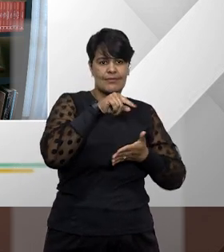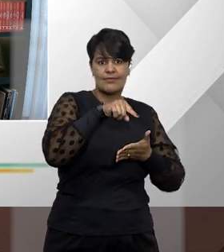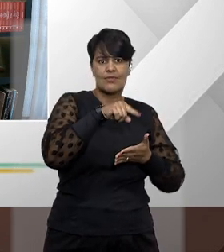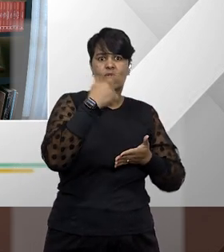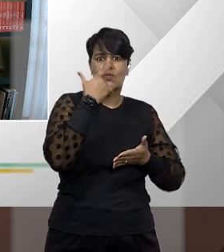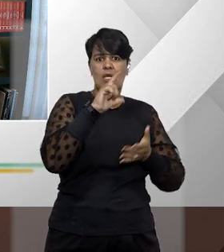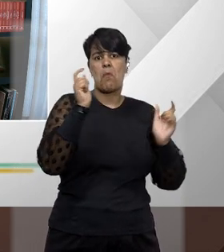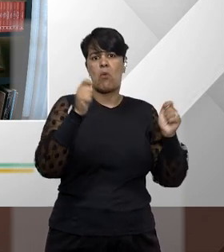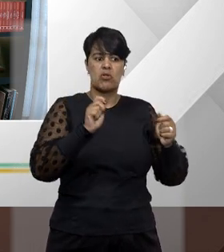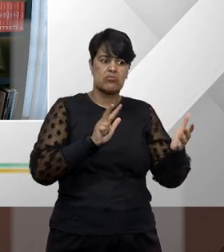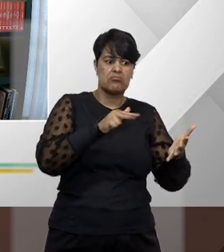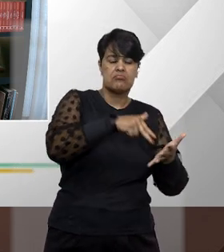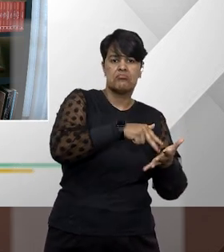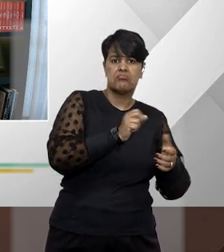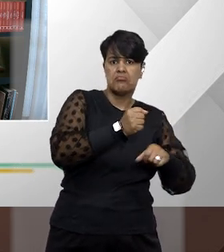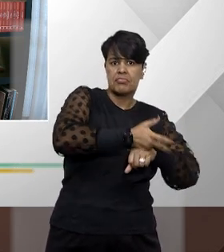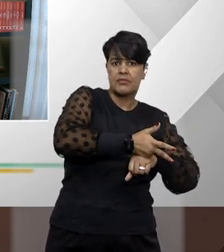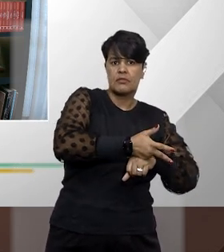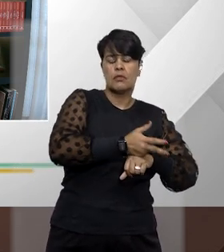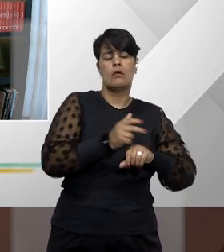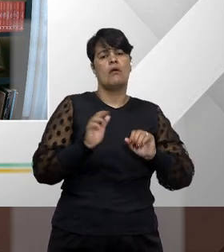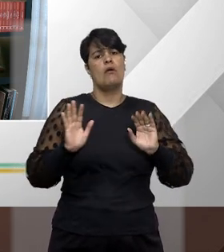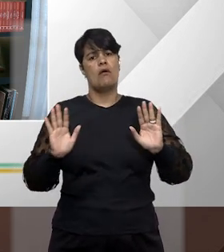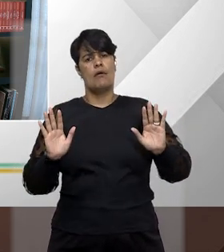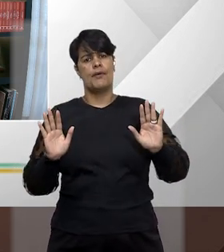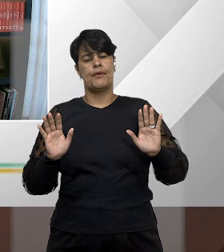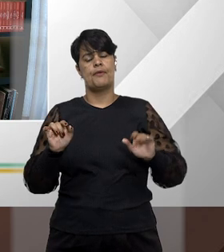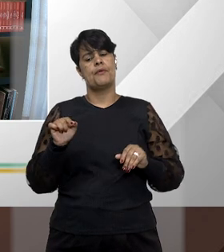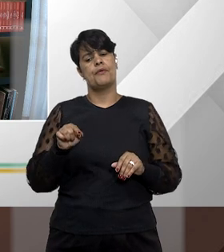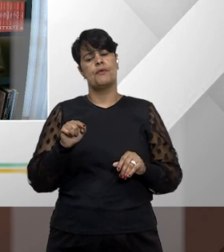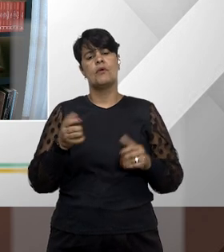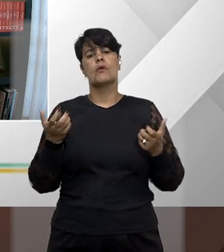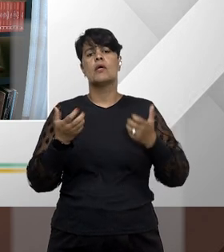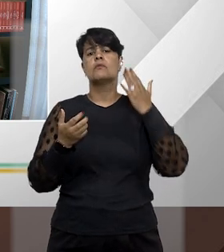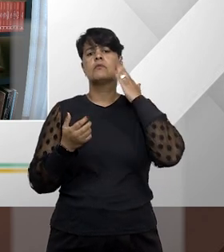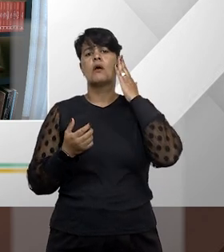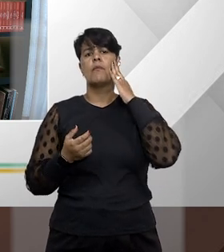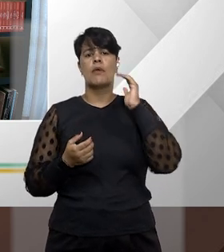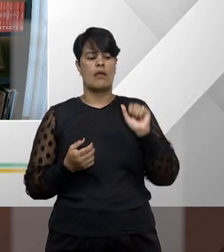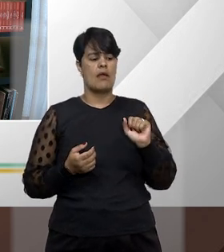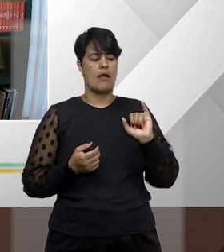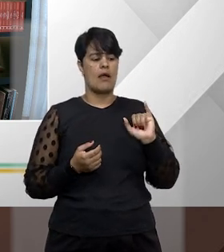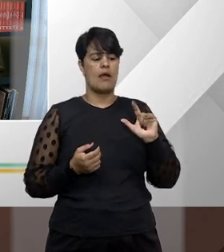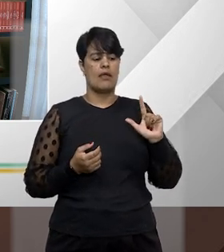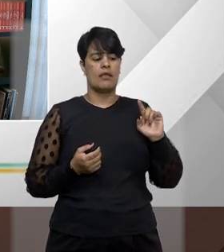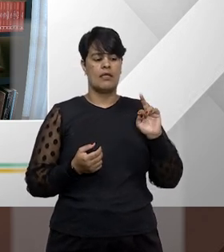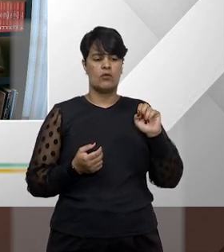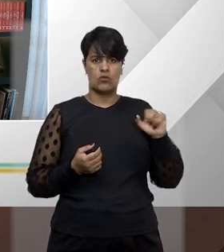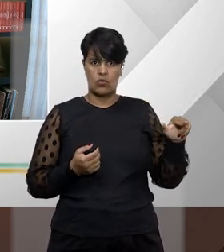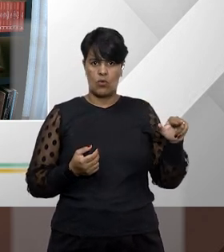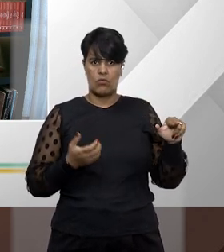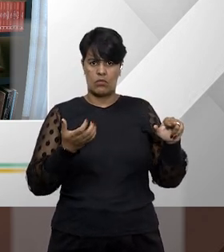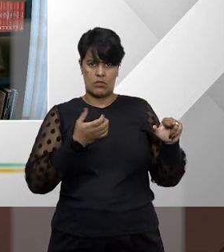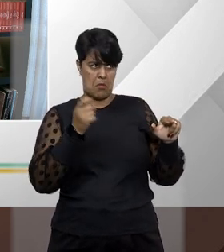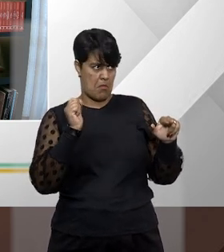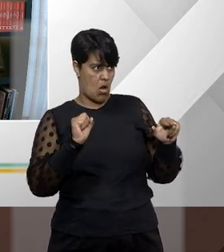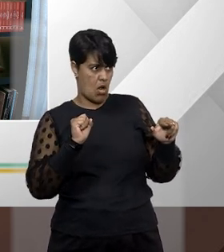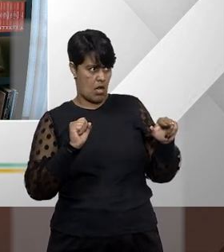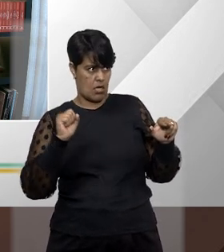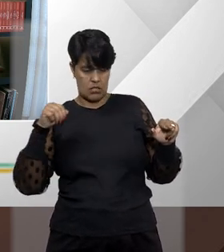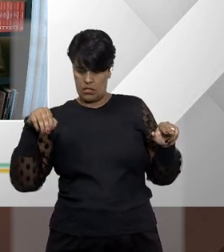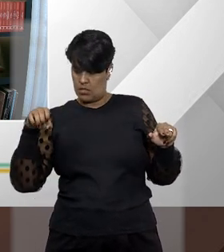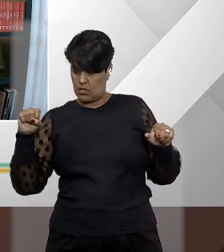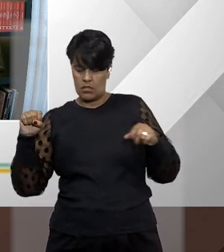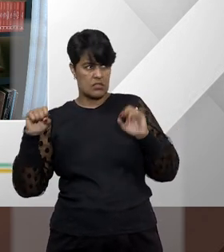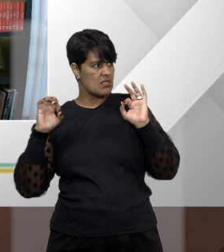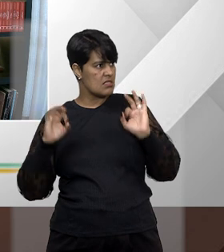vagas previstas em edital. Falando nessa seara, eu gostaria de saber do professor Ailton se esse instrumento é cabível também para